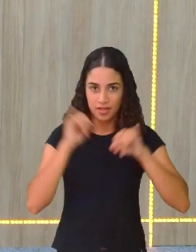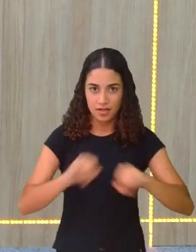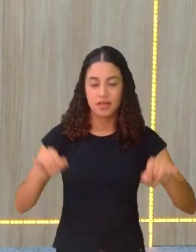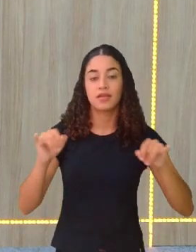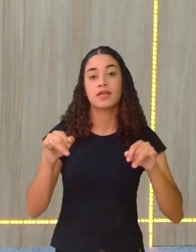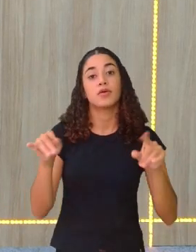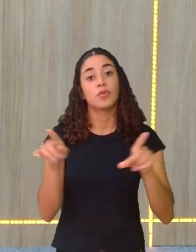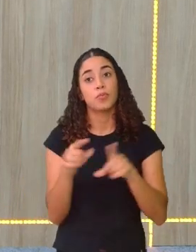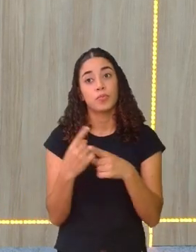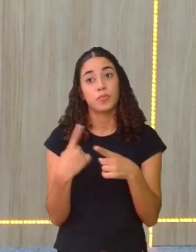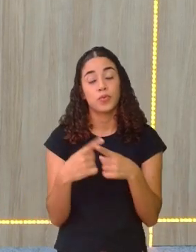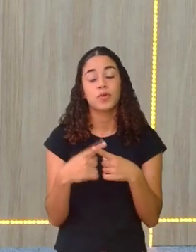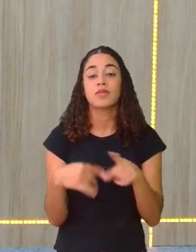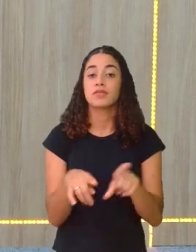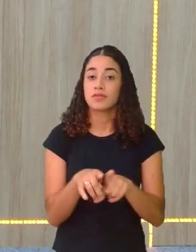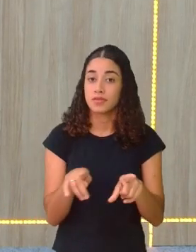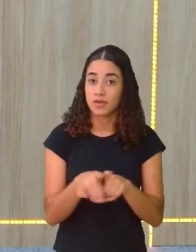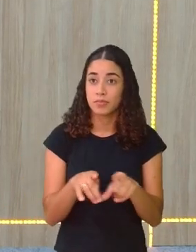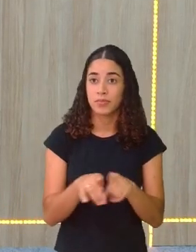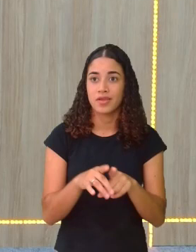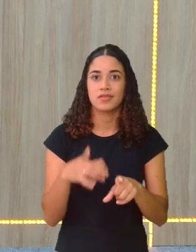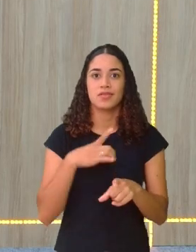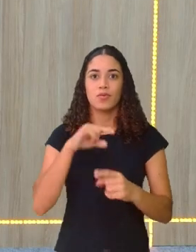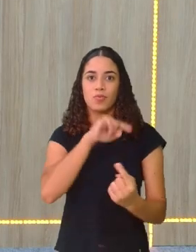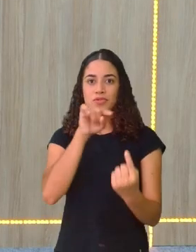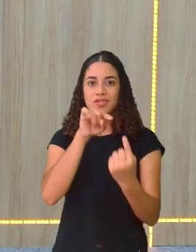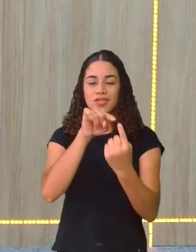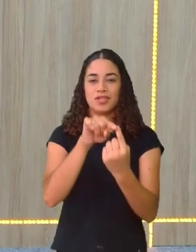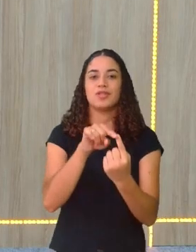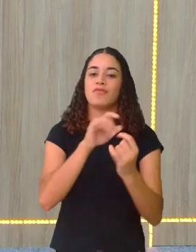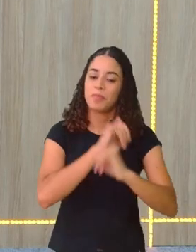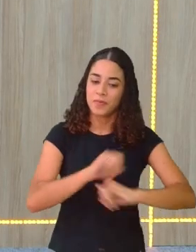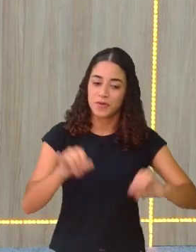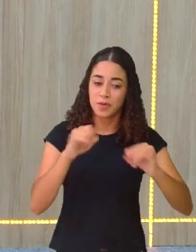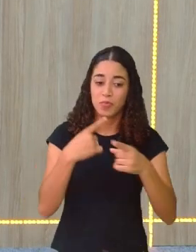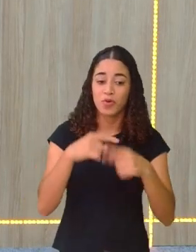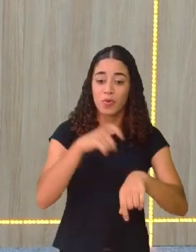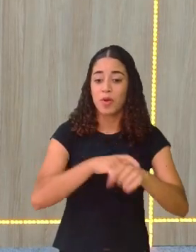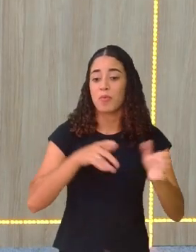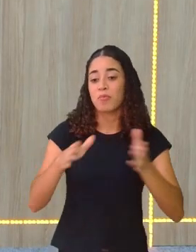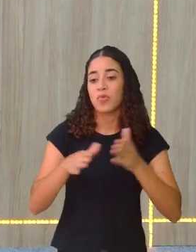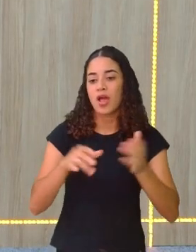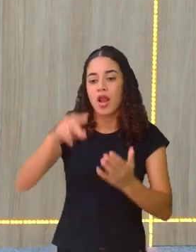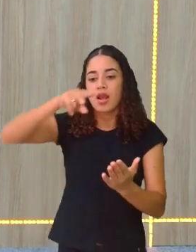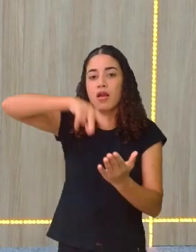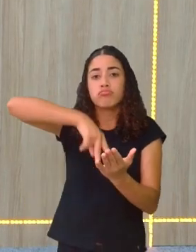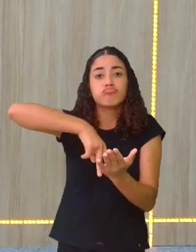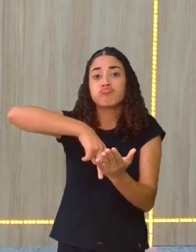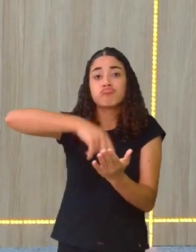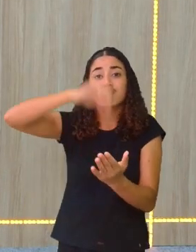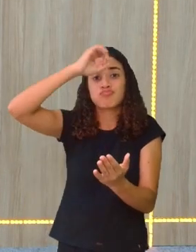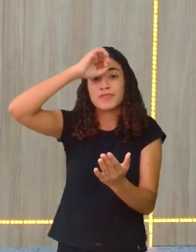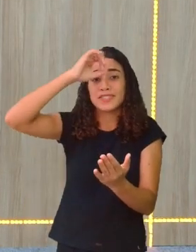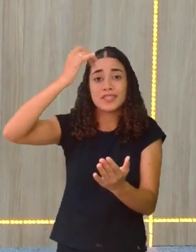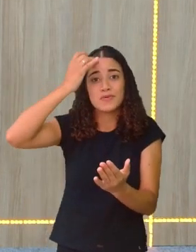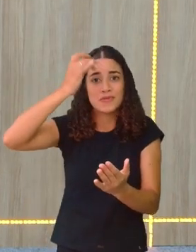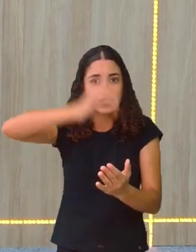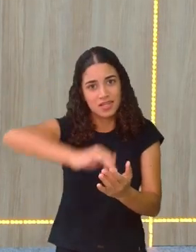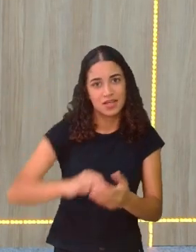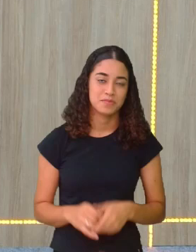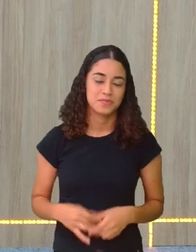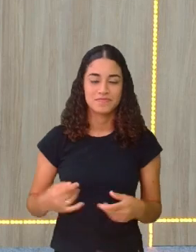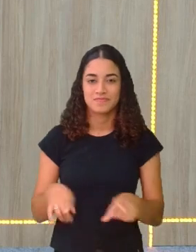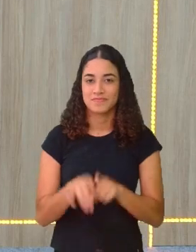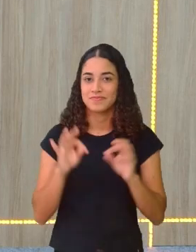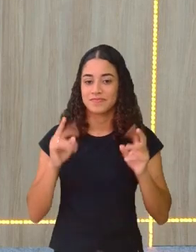também essa finalidade evangelizadora, porque era uma época em que as pessoas não sabiam ler, elas não tinham acesso à leitura, e todas as